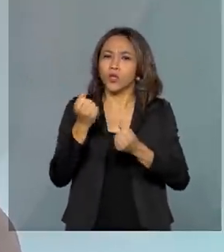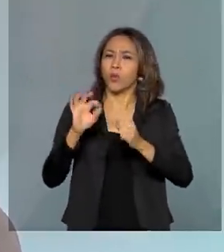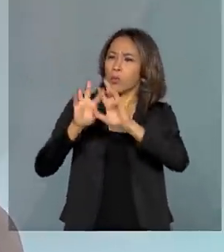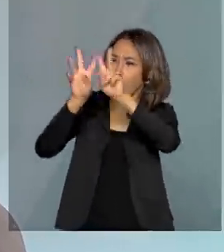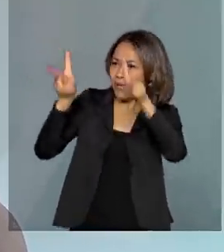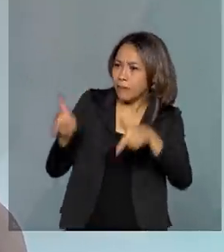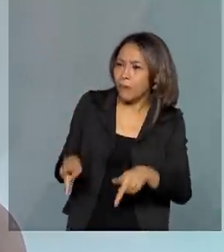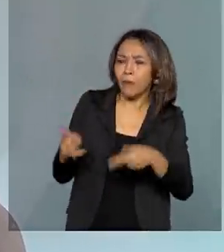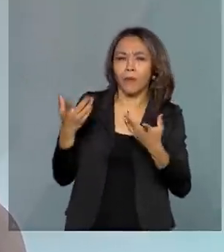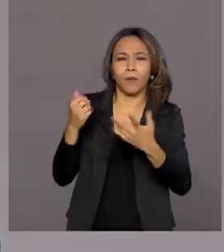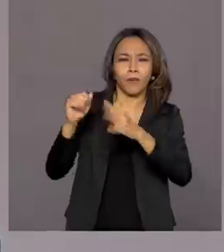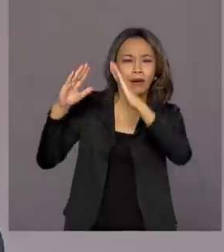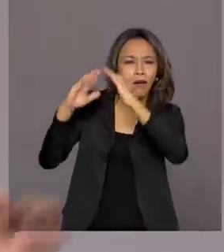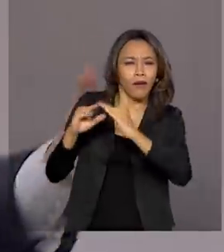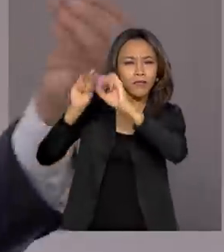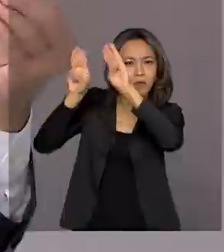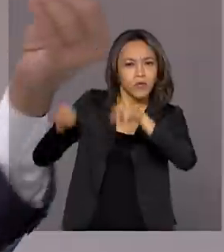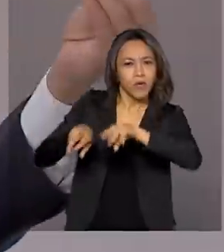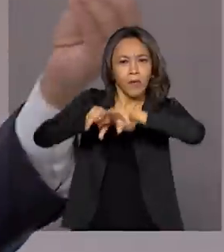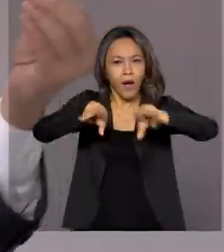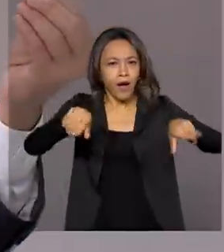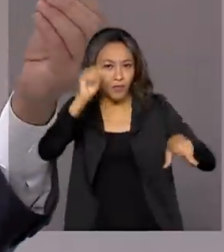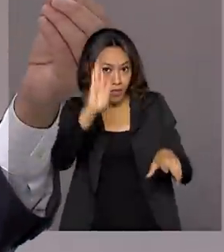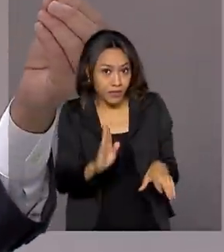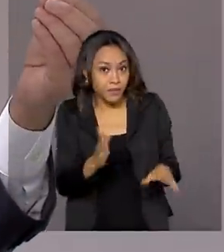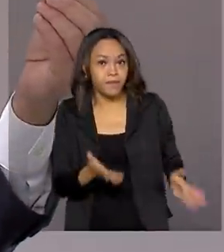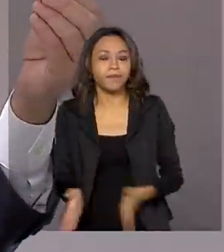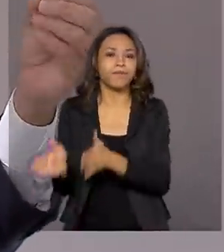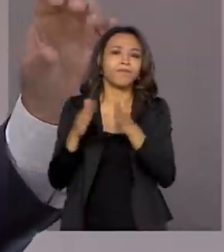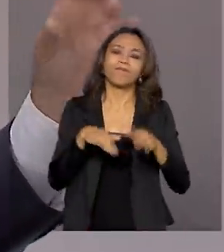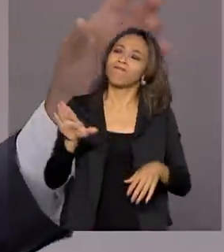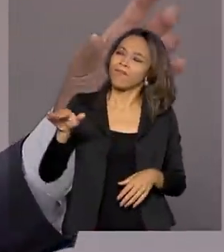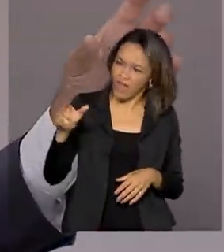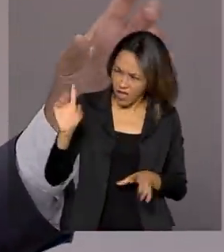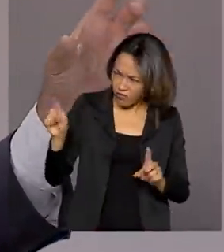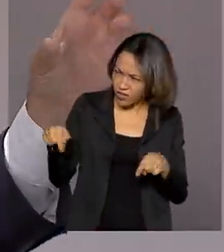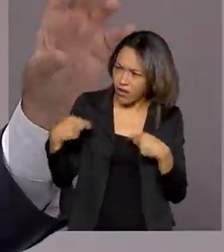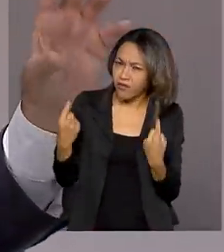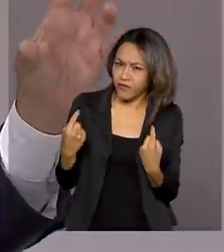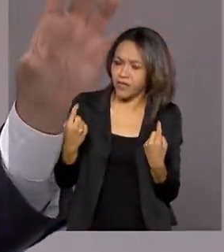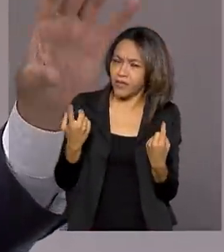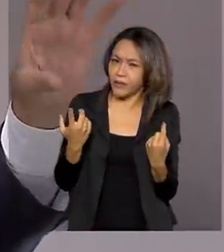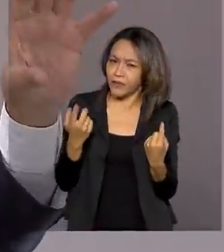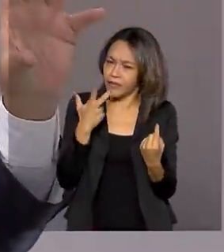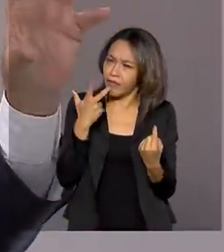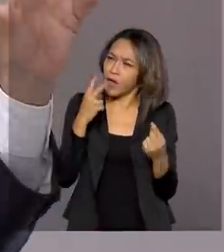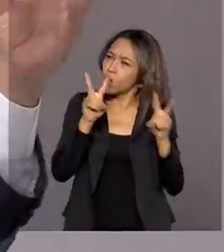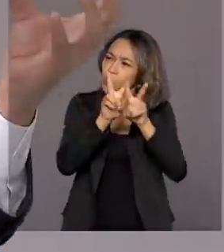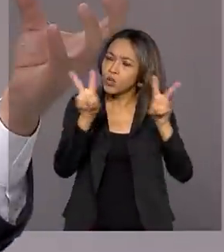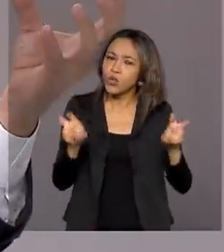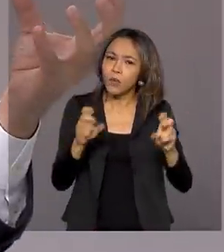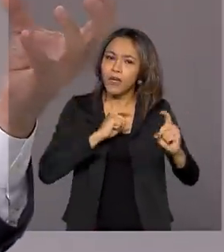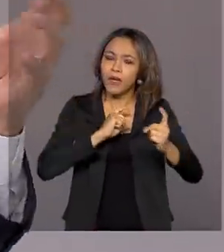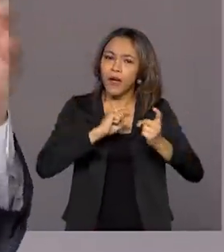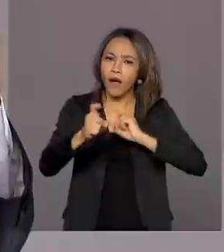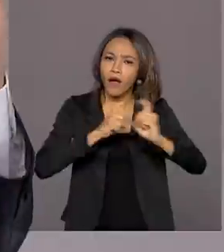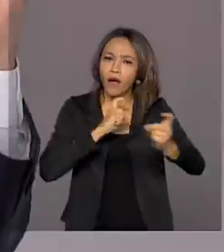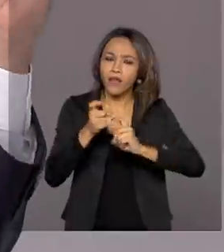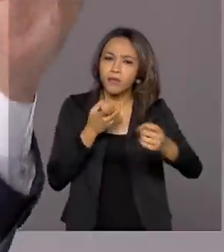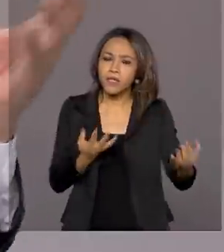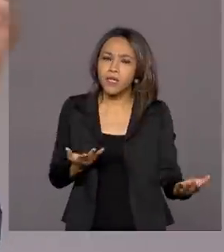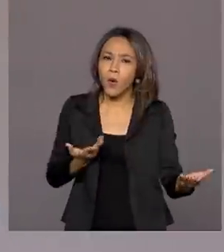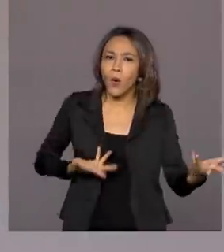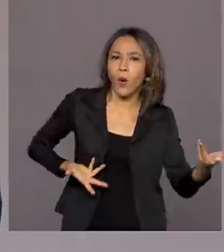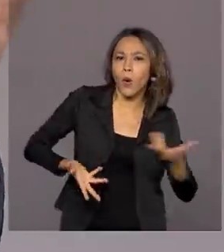conceito do patrimônio no Brasil. É uma questão que é um desafio, junto com a gestão, a senhora falou um pouquinho da gestão compartilhada